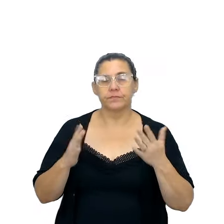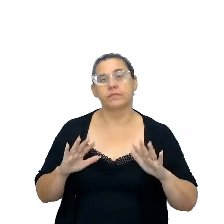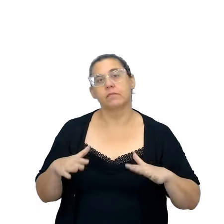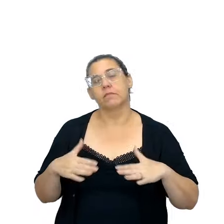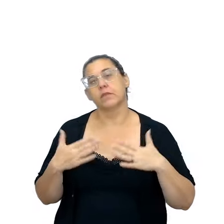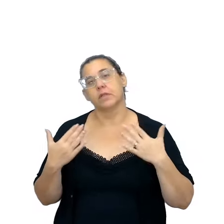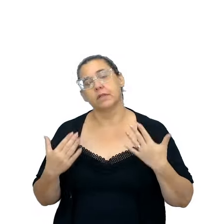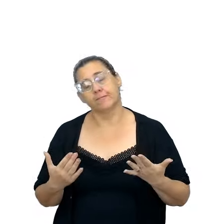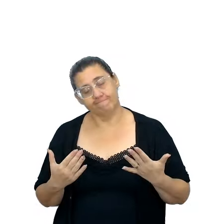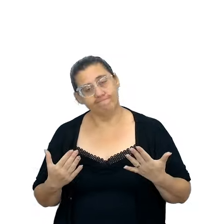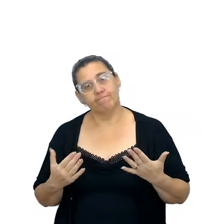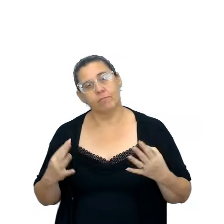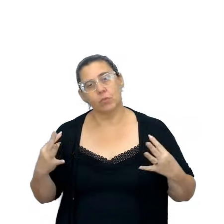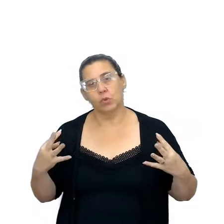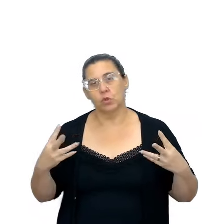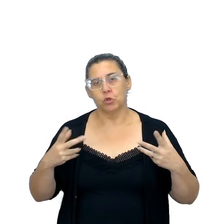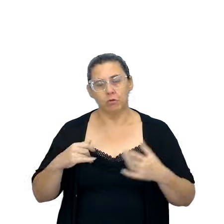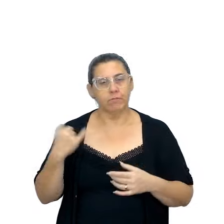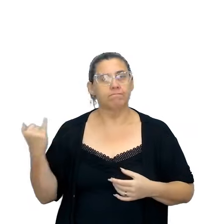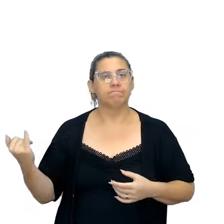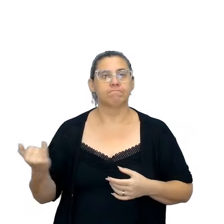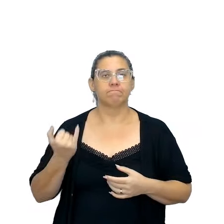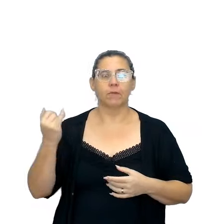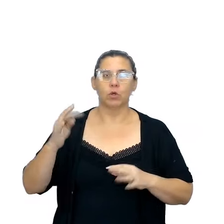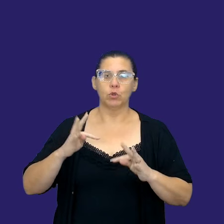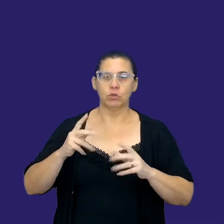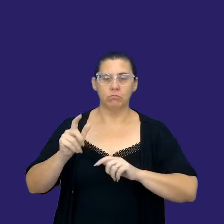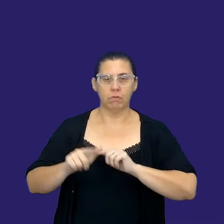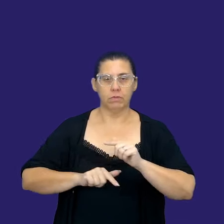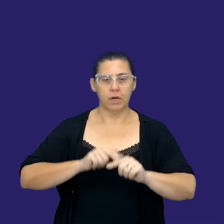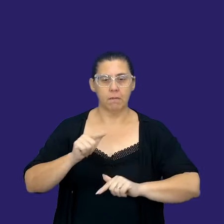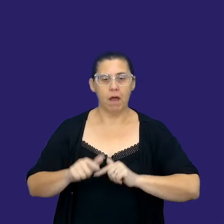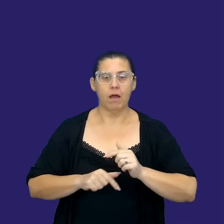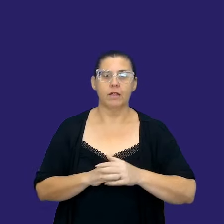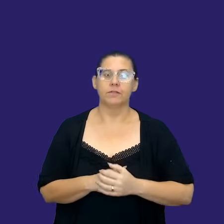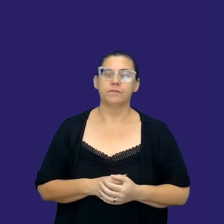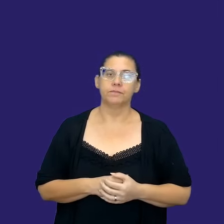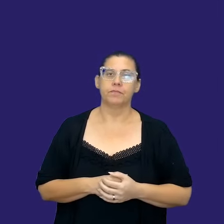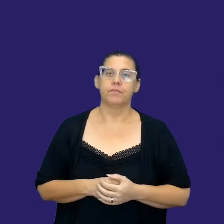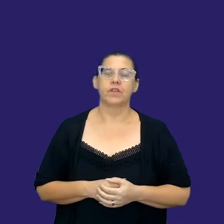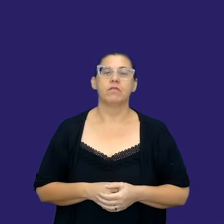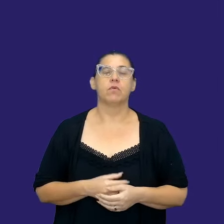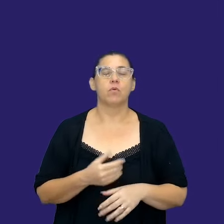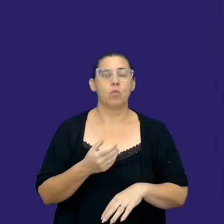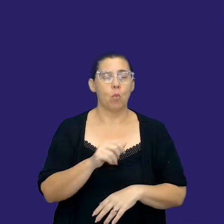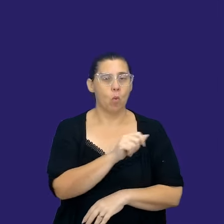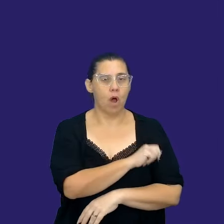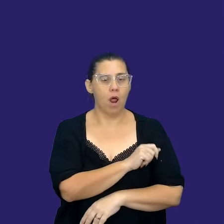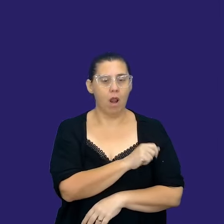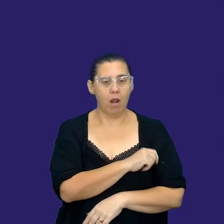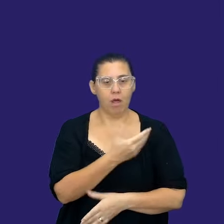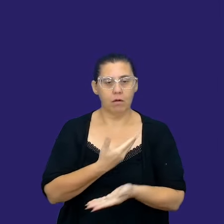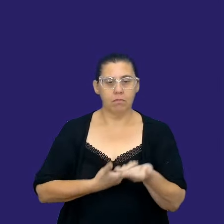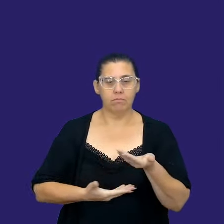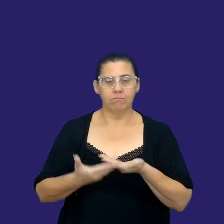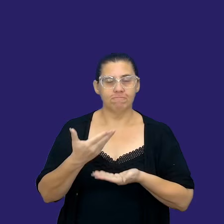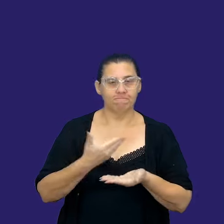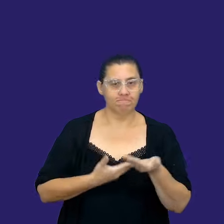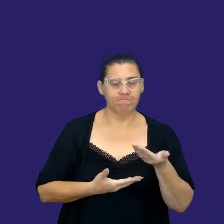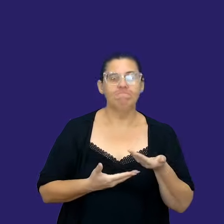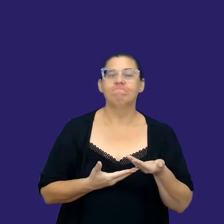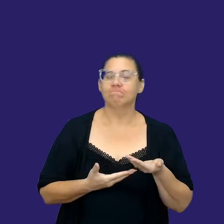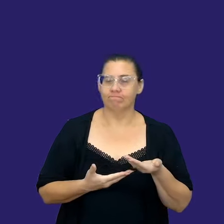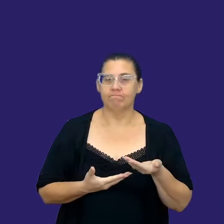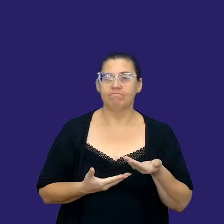isso é muito importante, todo esse trabalho, né, faz com que o estudante se envolva e que goste também,